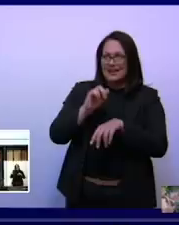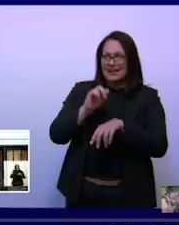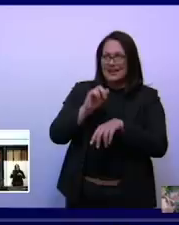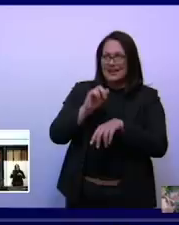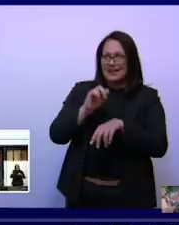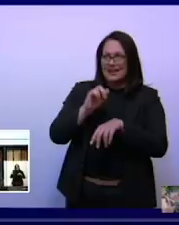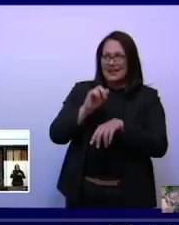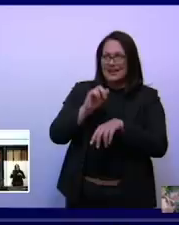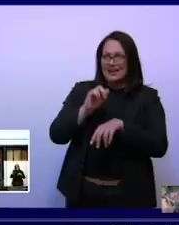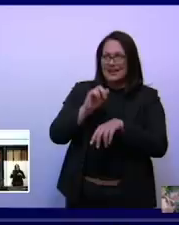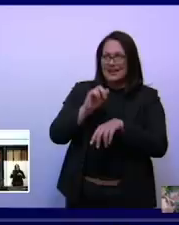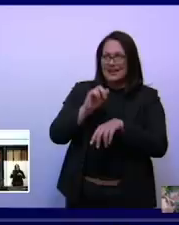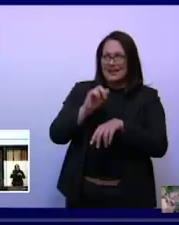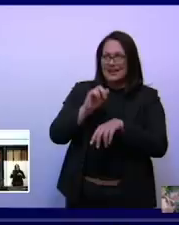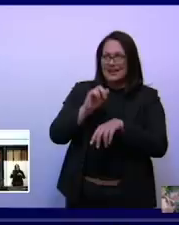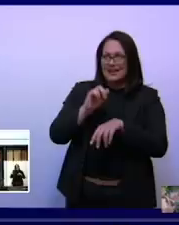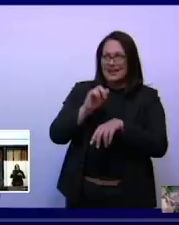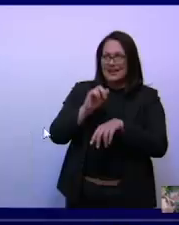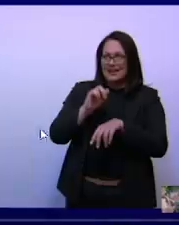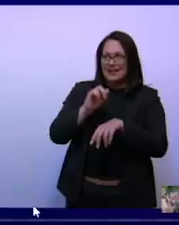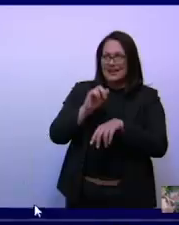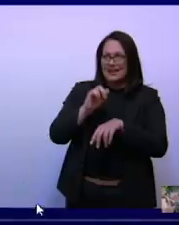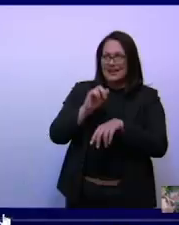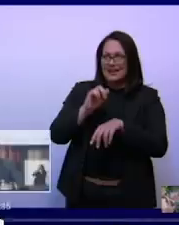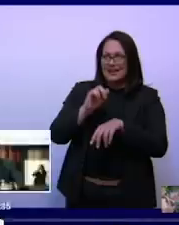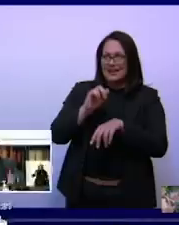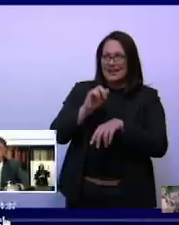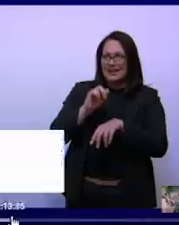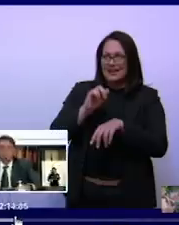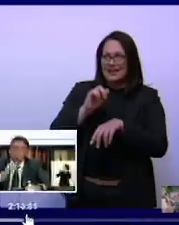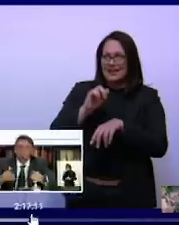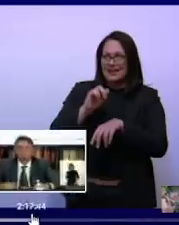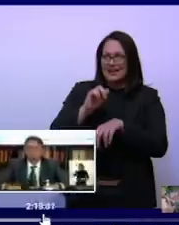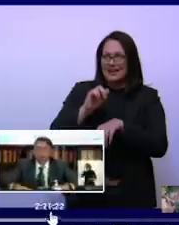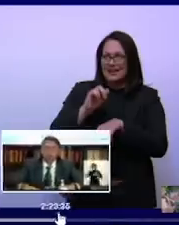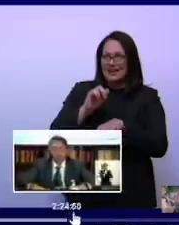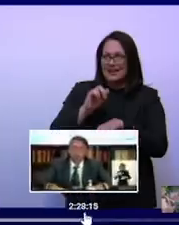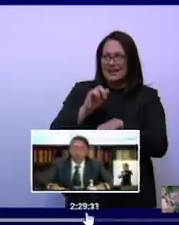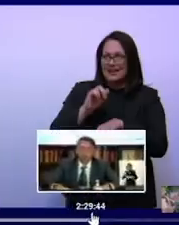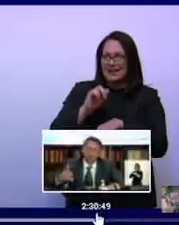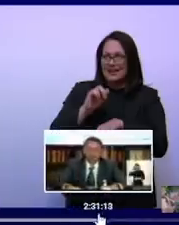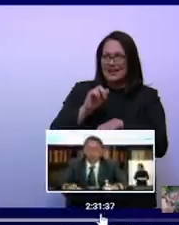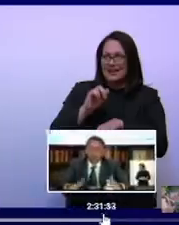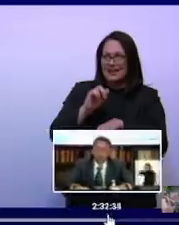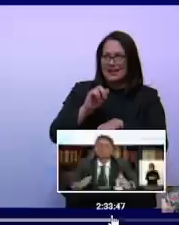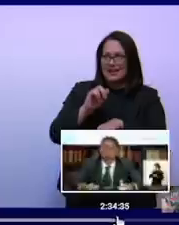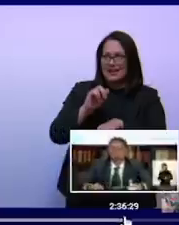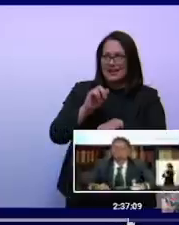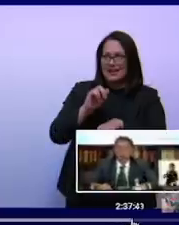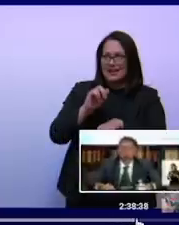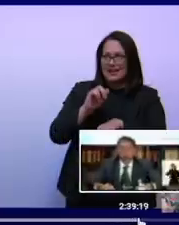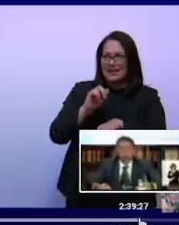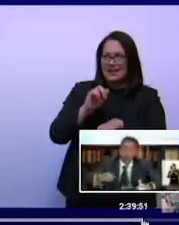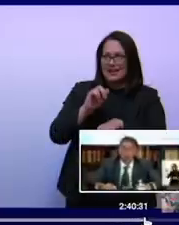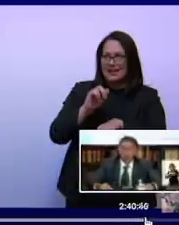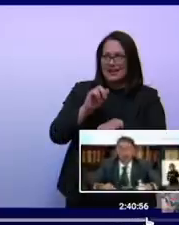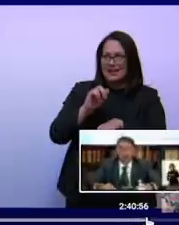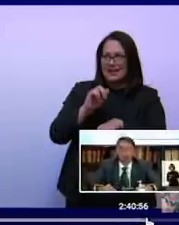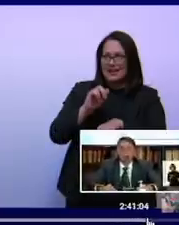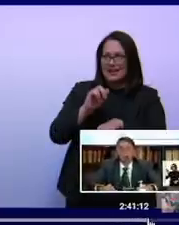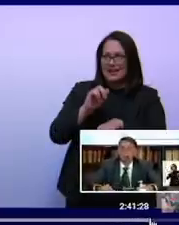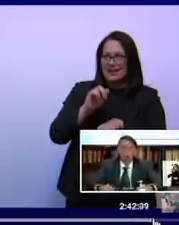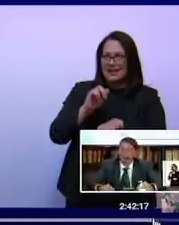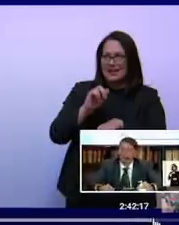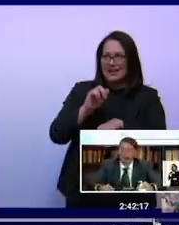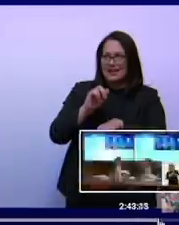concluir aqui, que depois no final eu dou minhas considerações todas, acho que é mais rápido, né? Aí ele voltou, falou mais um monte de coisa. A única coisa importante que ele falou, inclusive eu